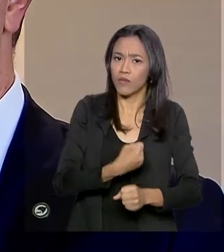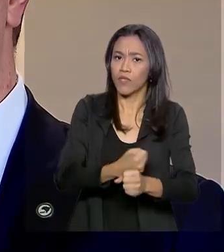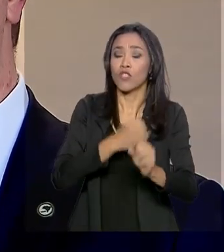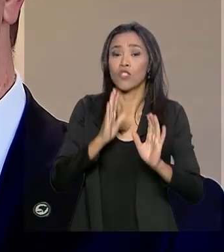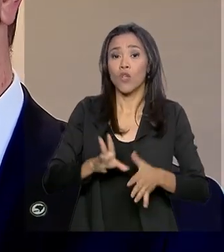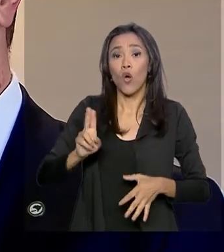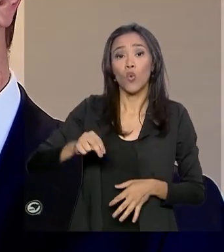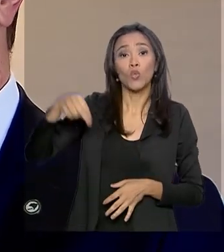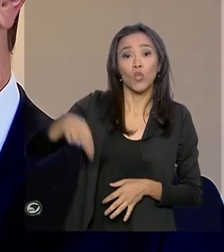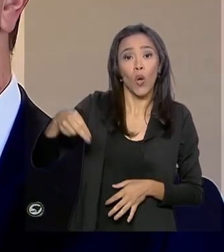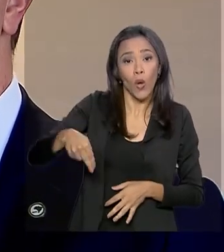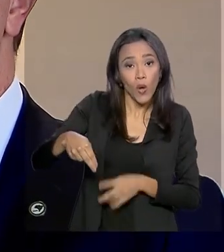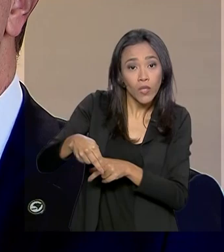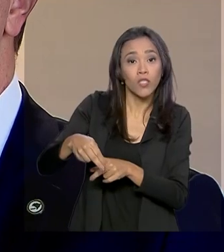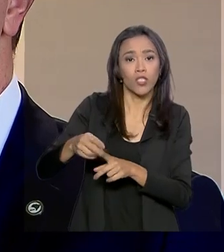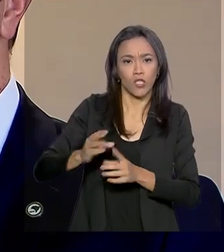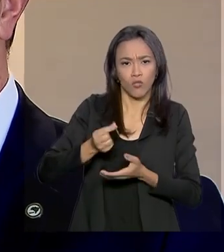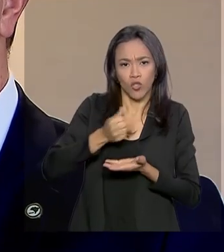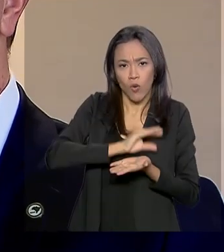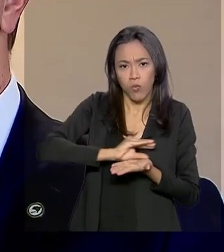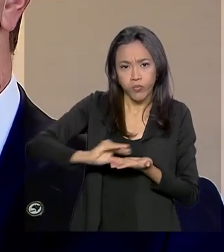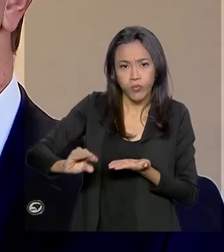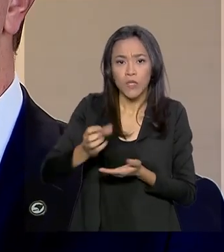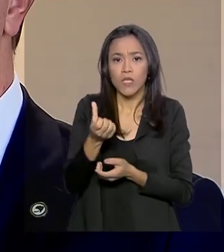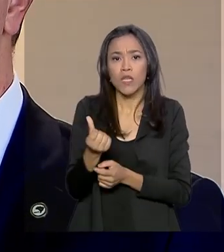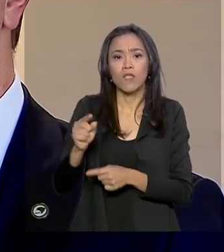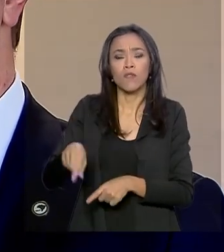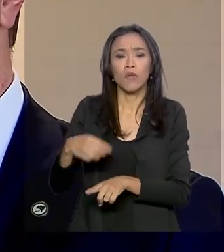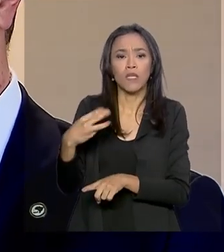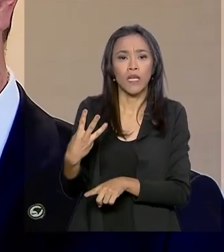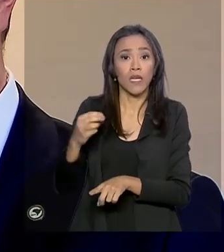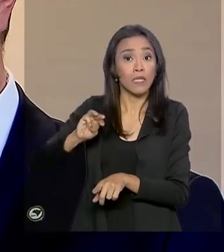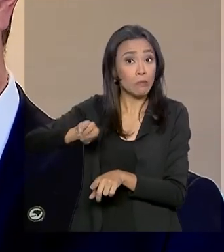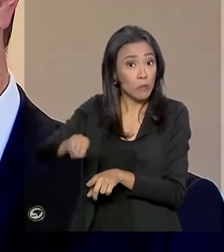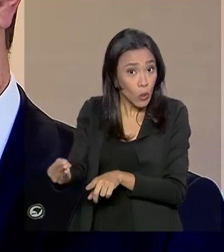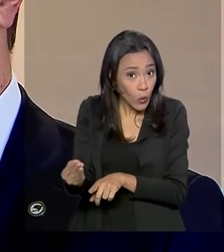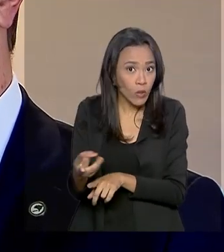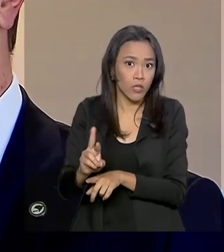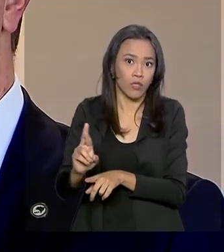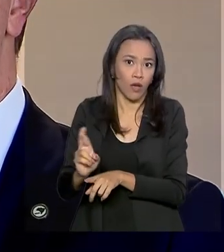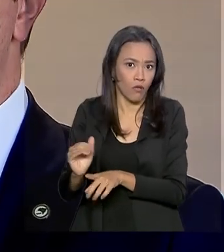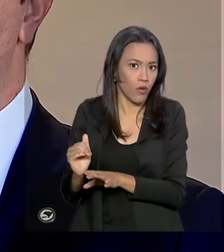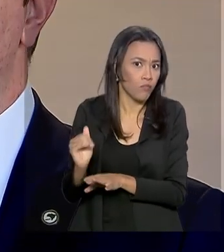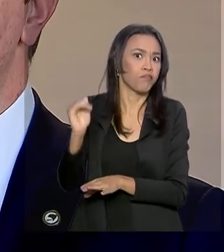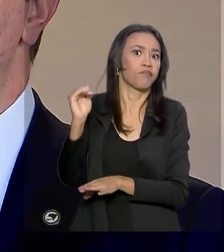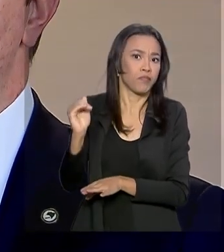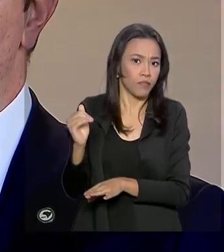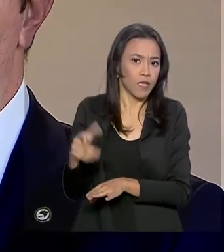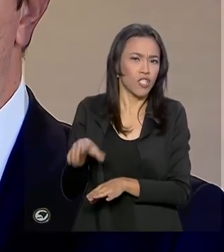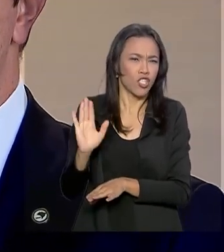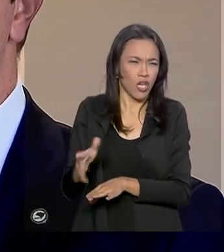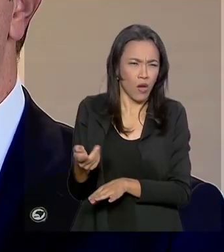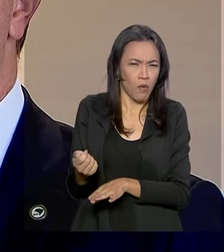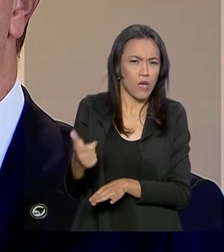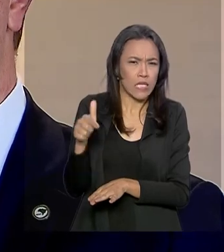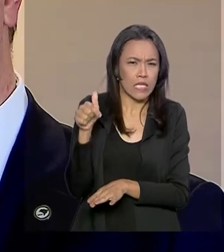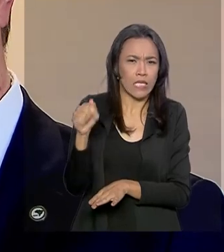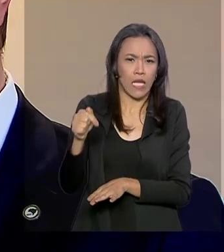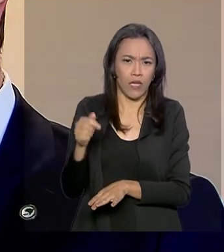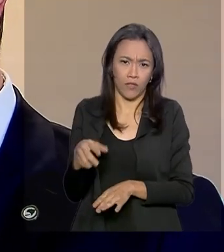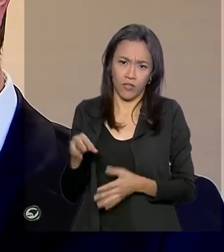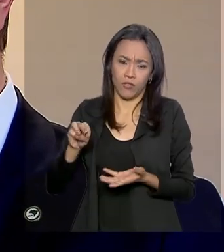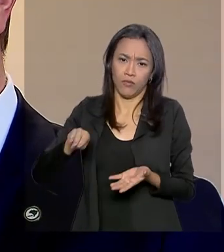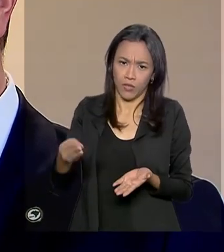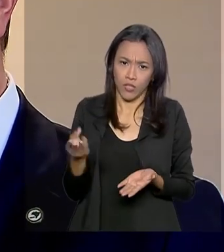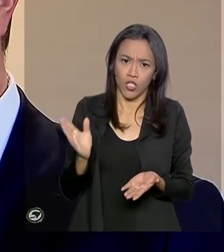eixo norte já teve um investimento que supera os 6,3 milhões, bilhões de reais. Ele já chega a 7 bilhões, o